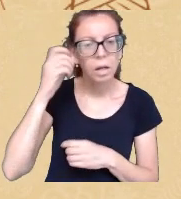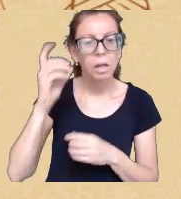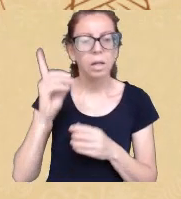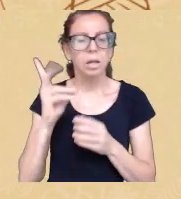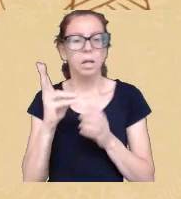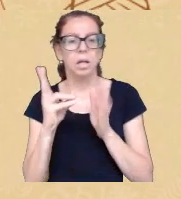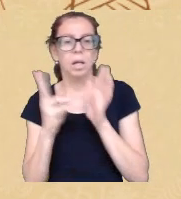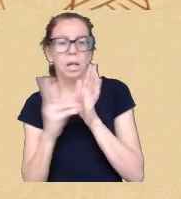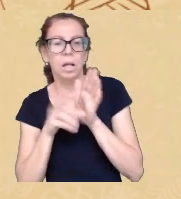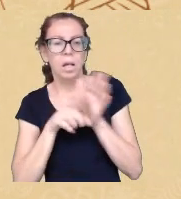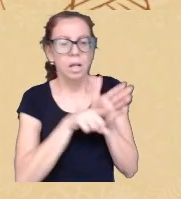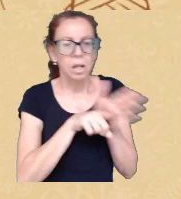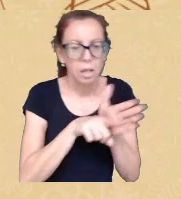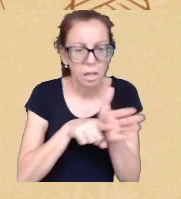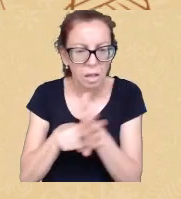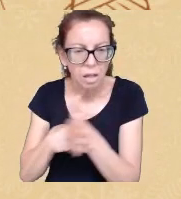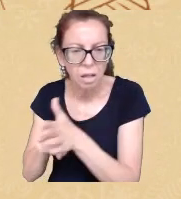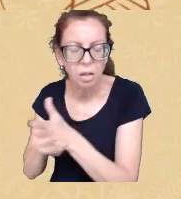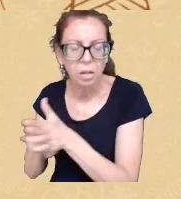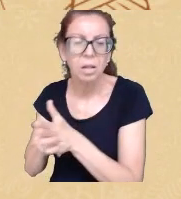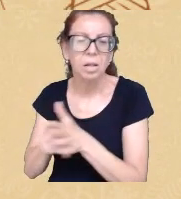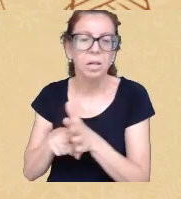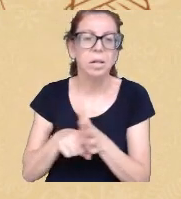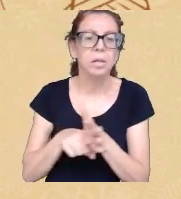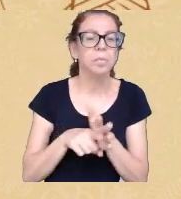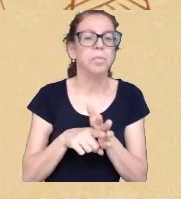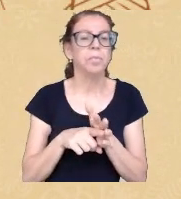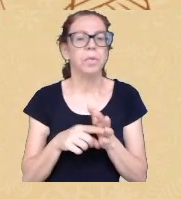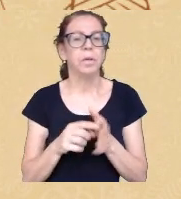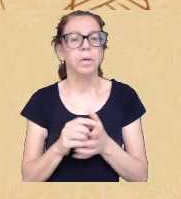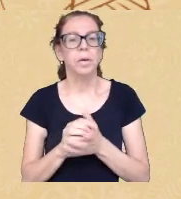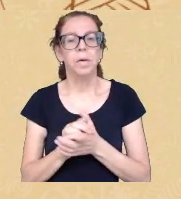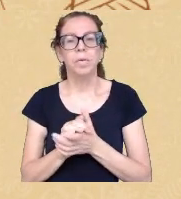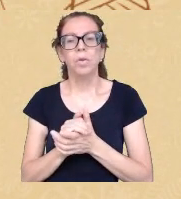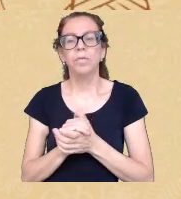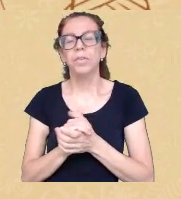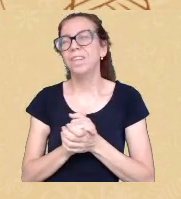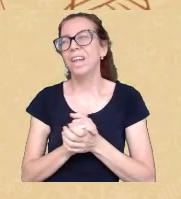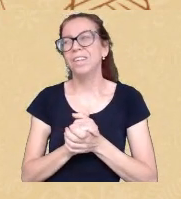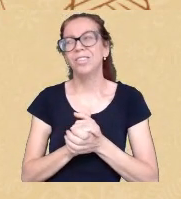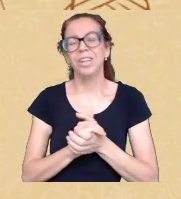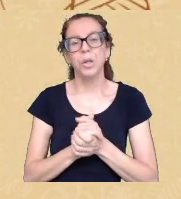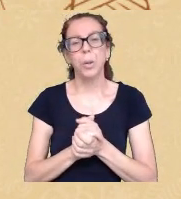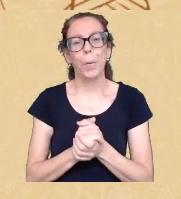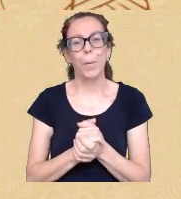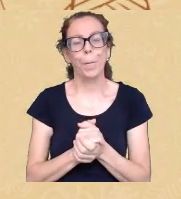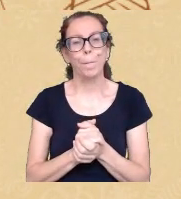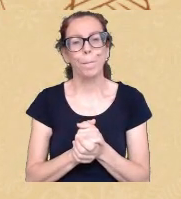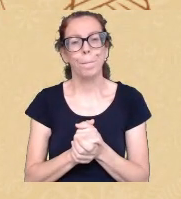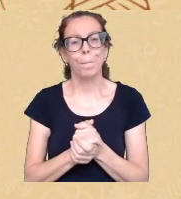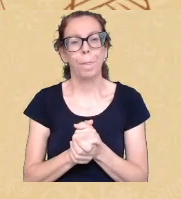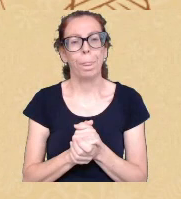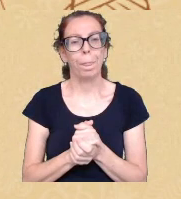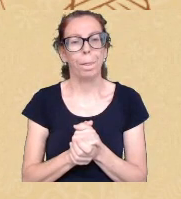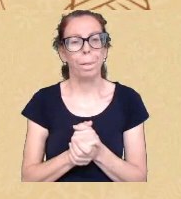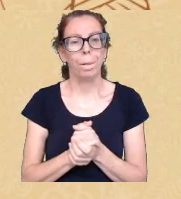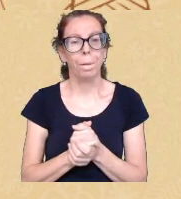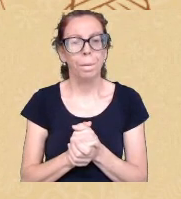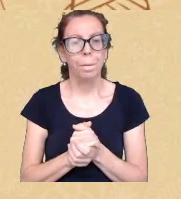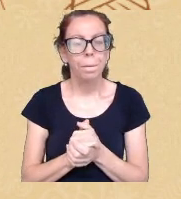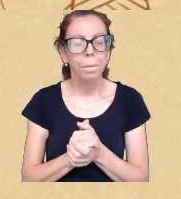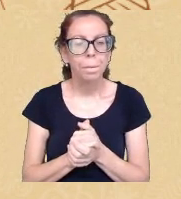de vocês enfim entendendo também que essa é uma forma de resistência de enfrentamento